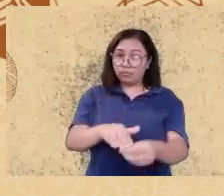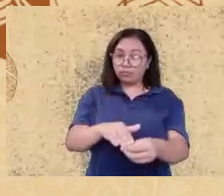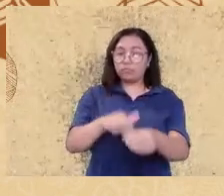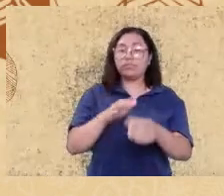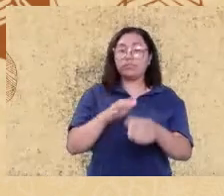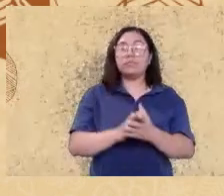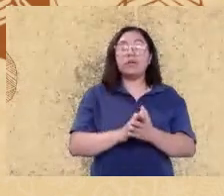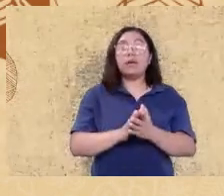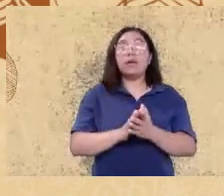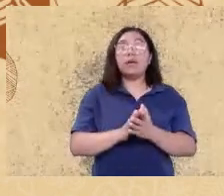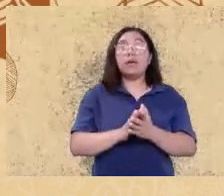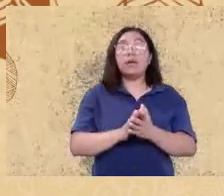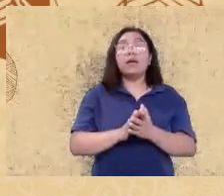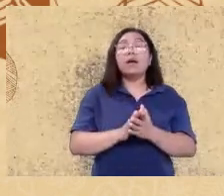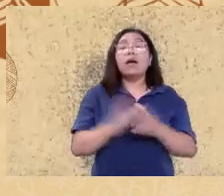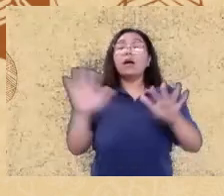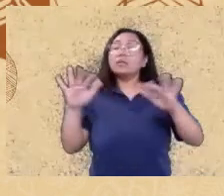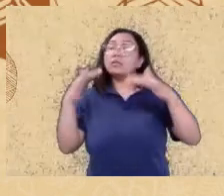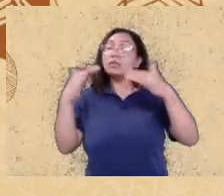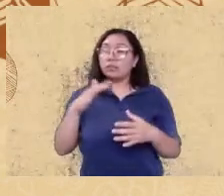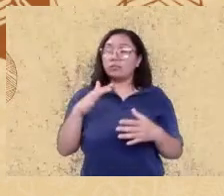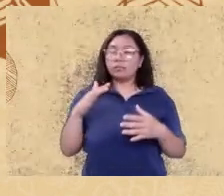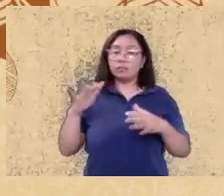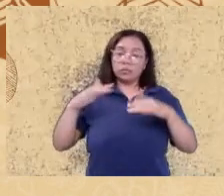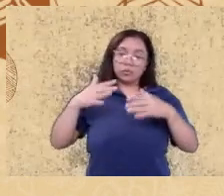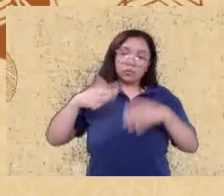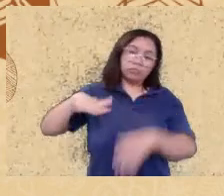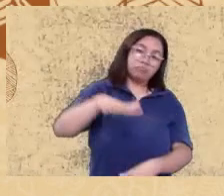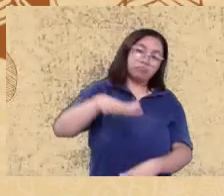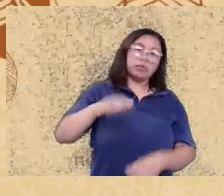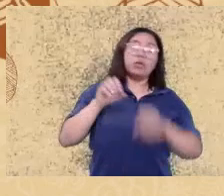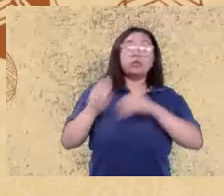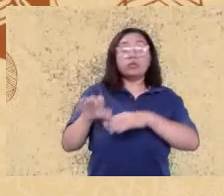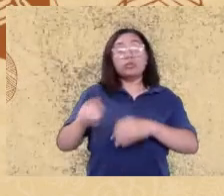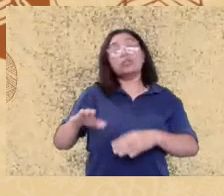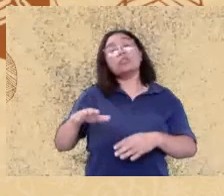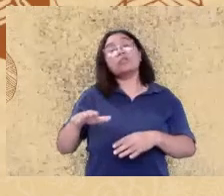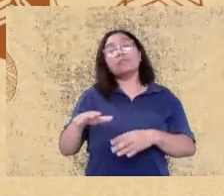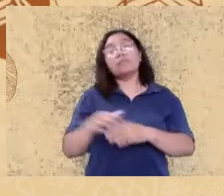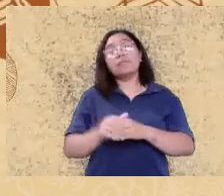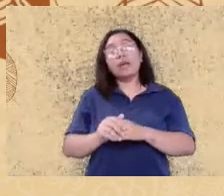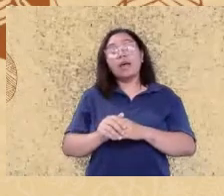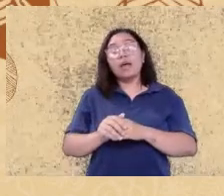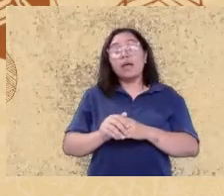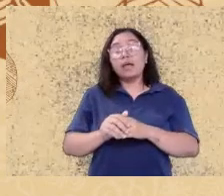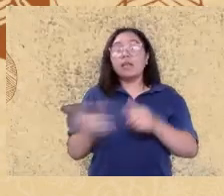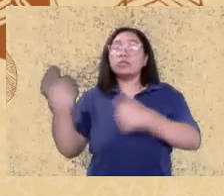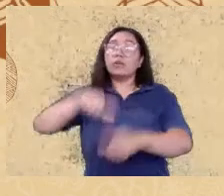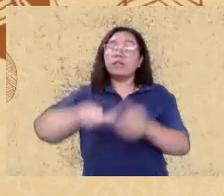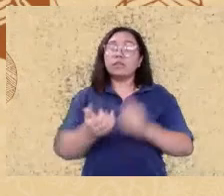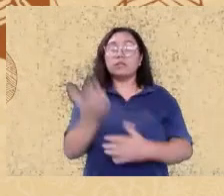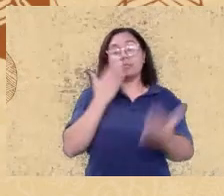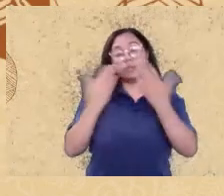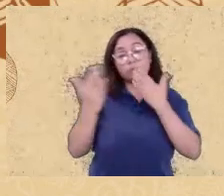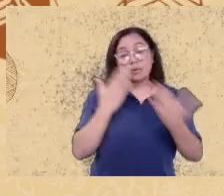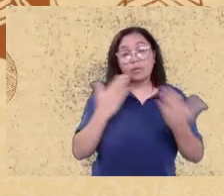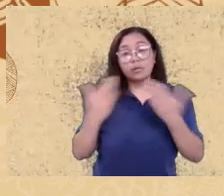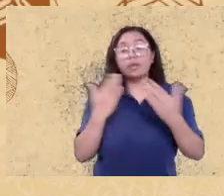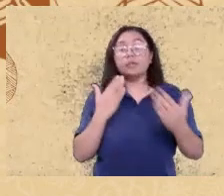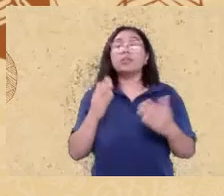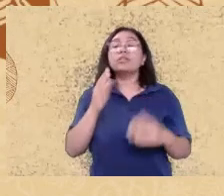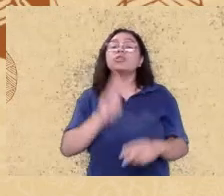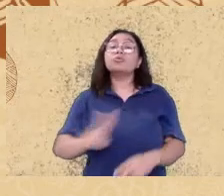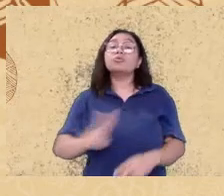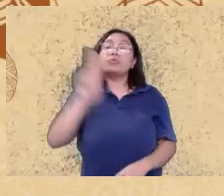de todas as áreas e há em relação a avaliação psicológica de utilizar dispositivos e